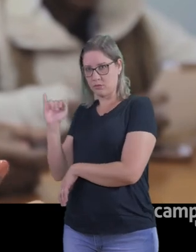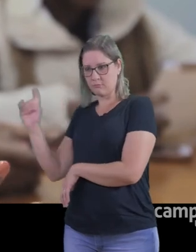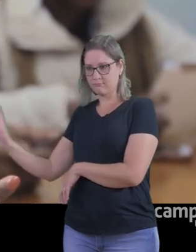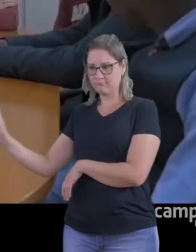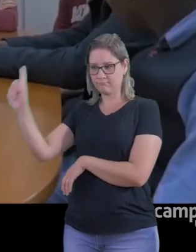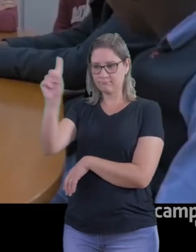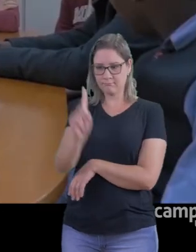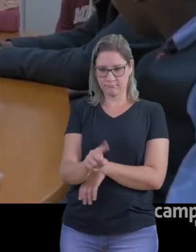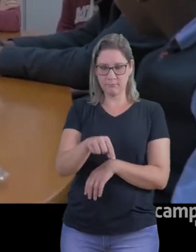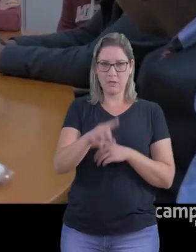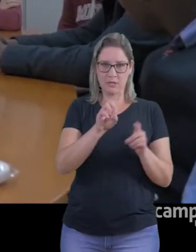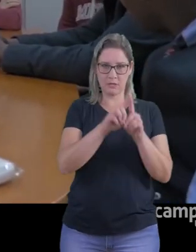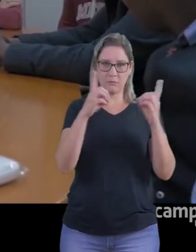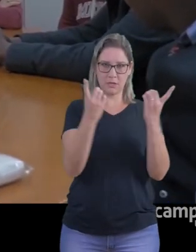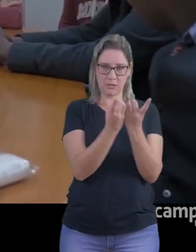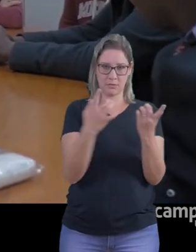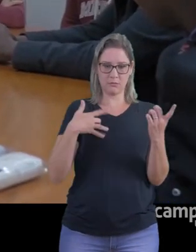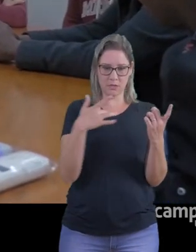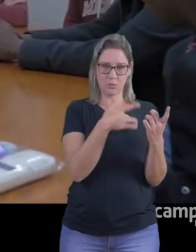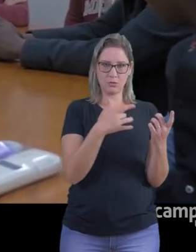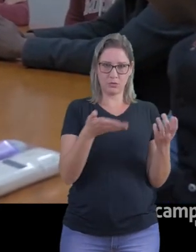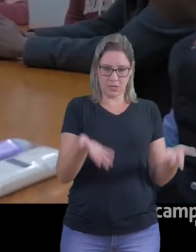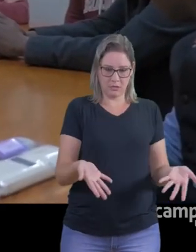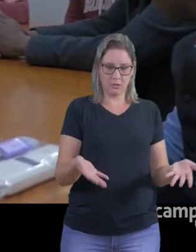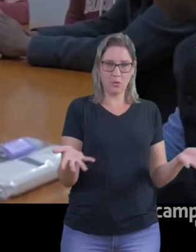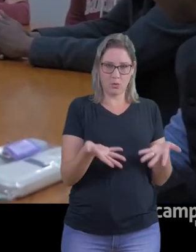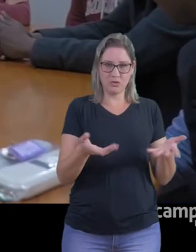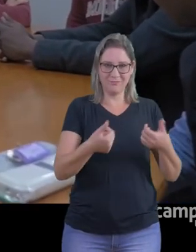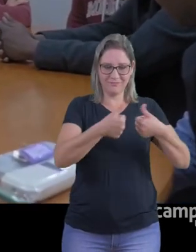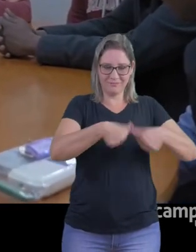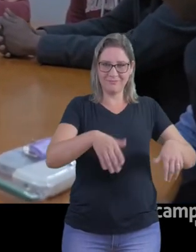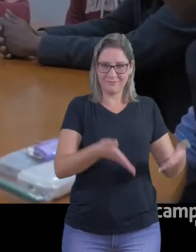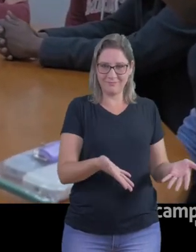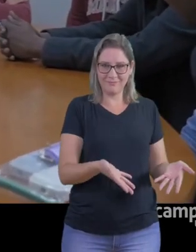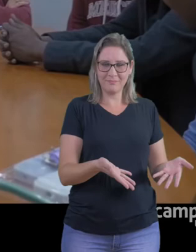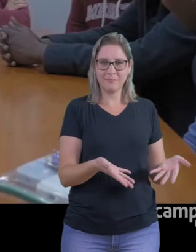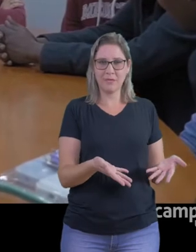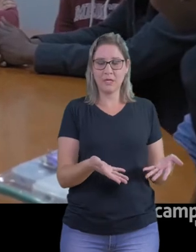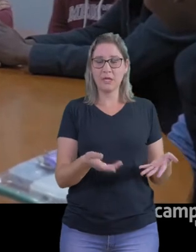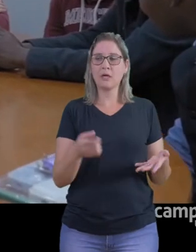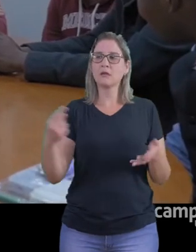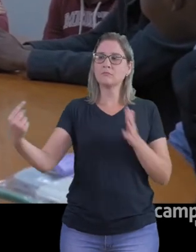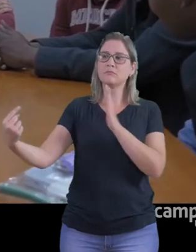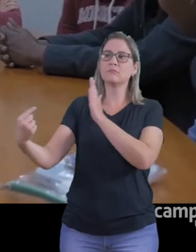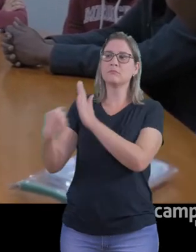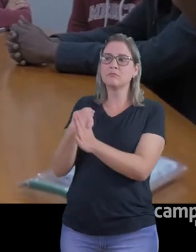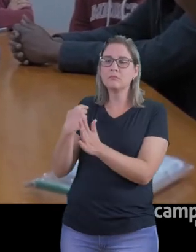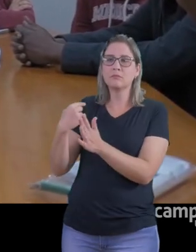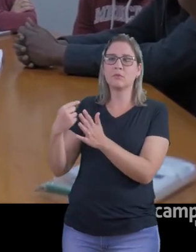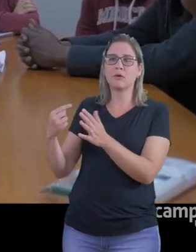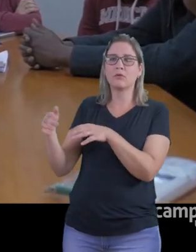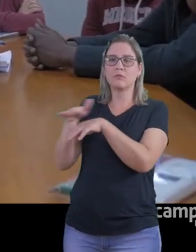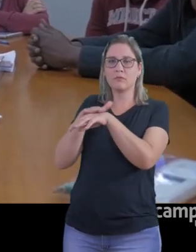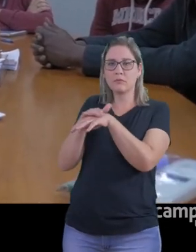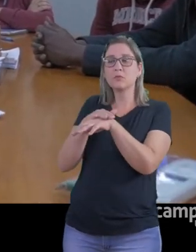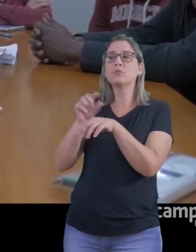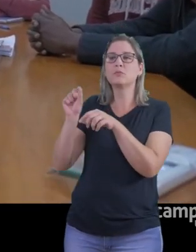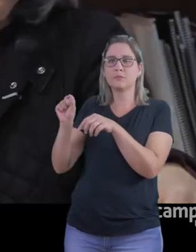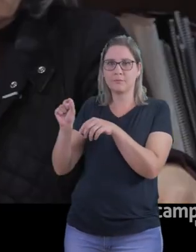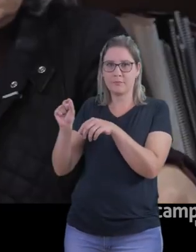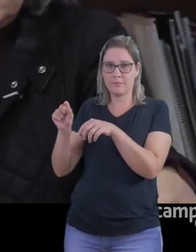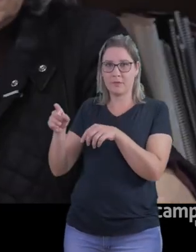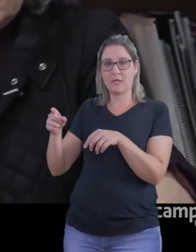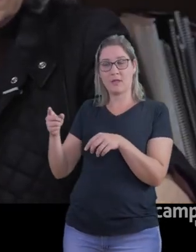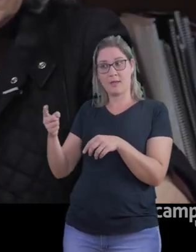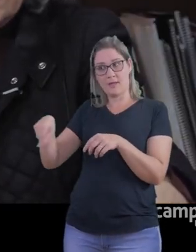popular. Os alunos haitianos procuraram o Departamento de Saúde Coletiva, que é esse espaço aqui onde nós